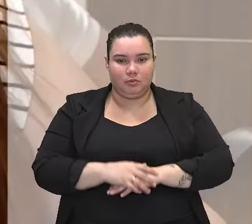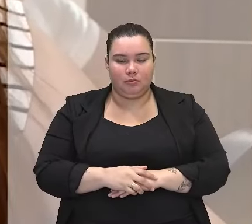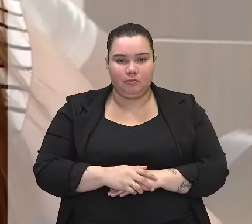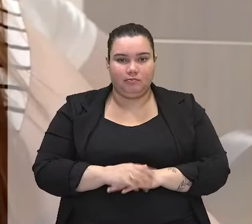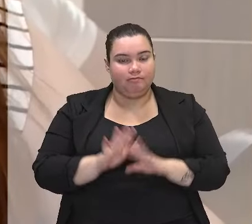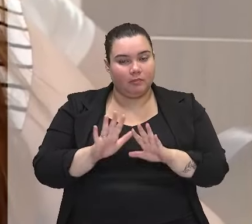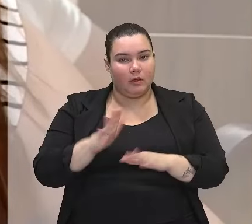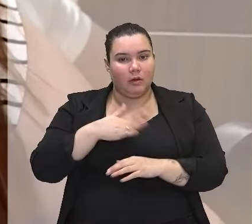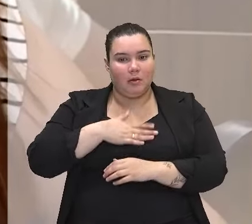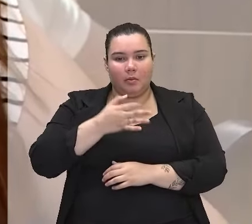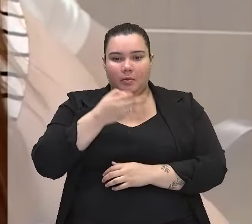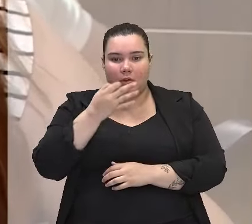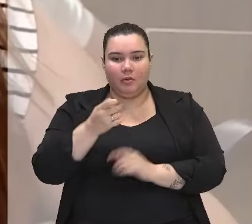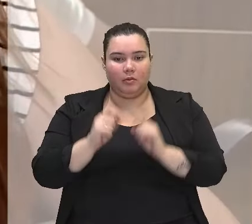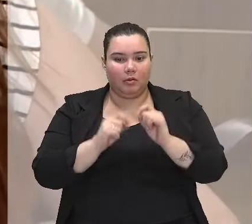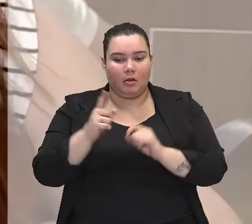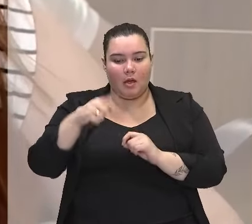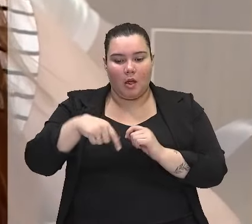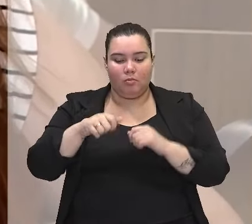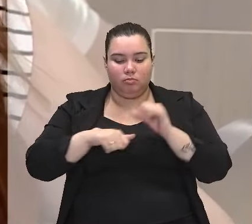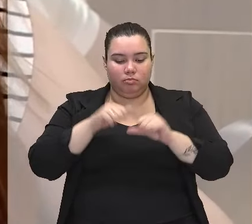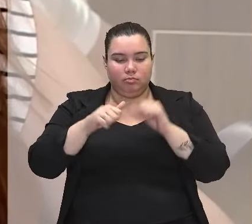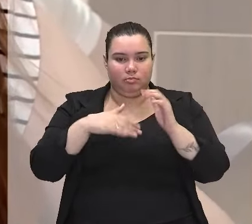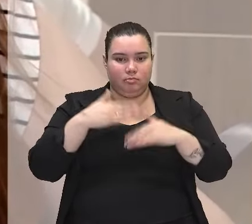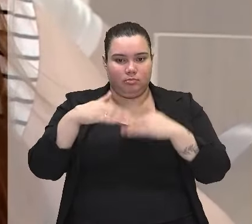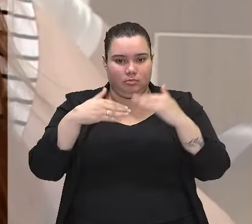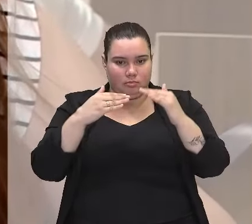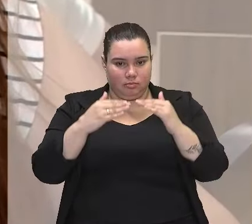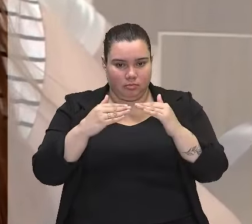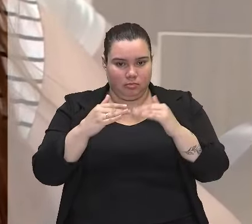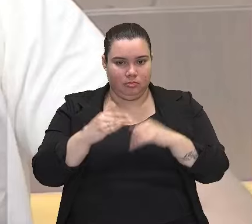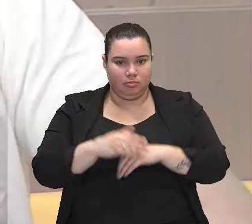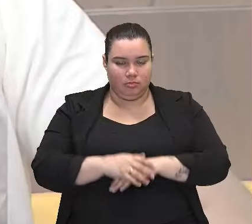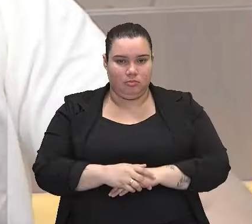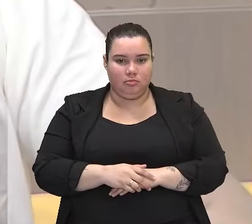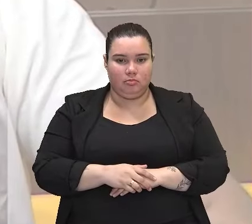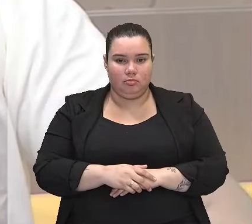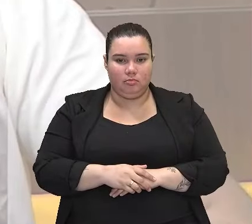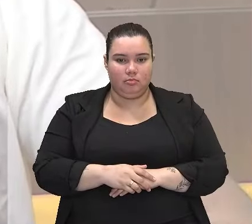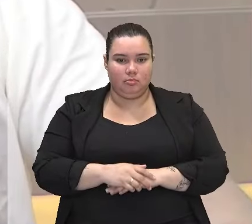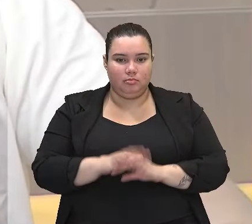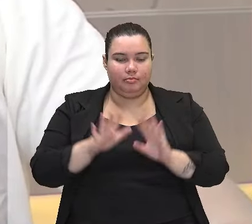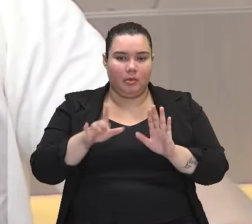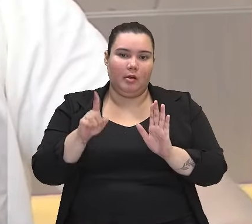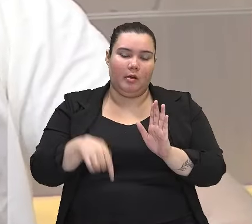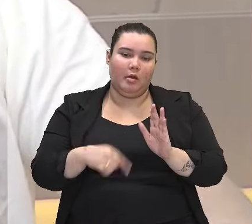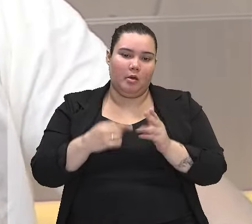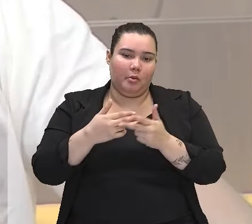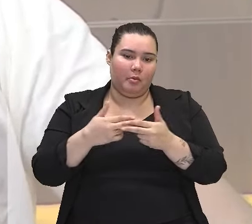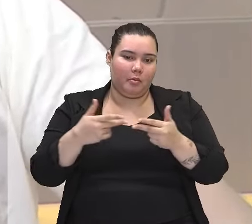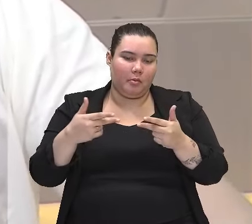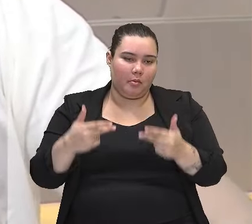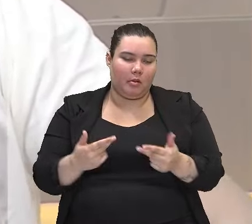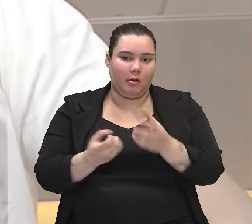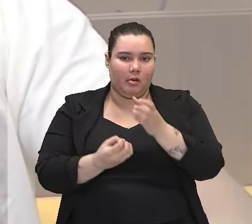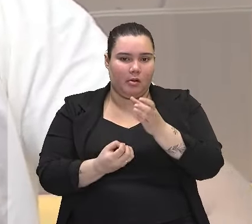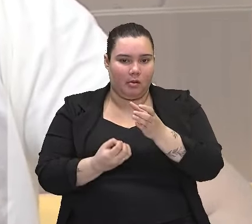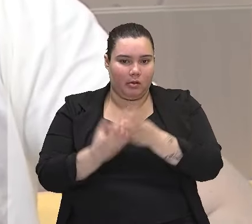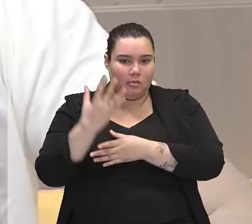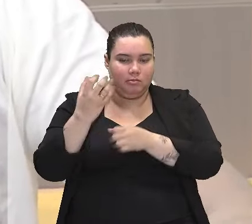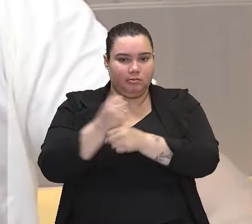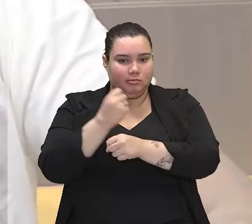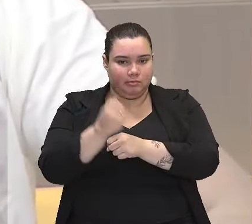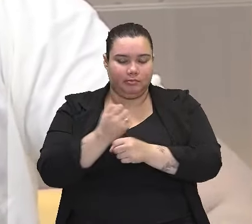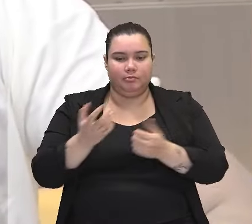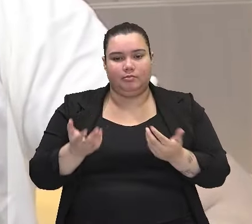mim, uma construção é uma edificação. para mim, tem a ver com isso. É algo que vai ser elaborado, construído, né?